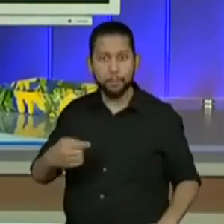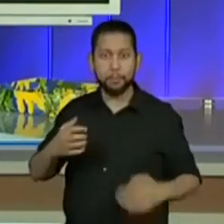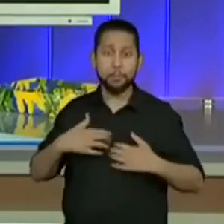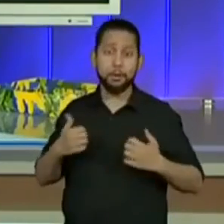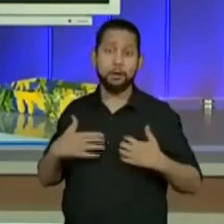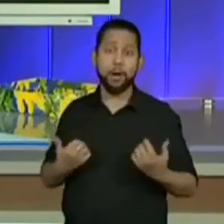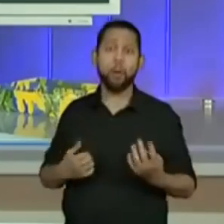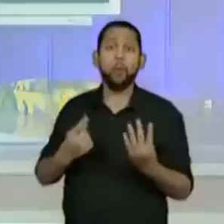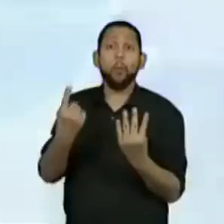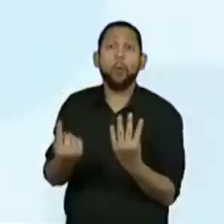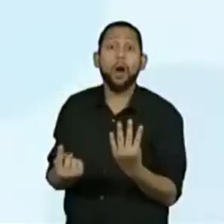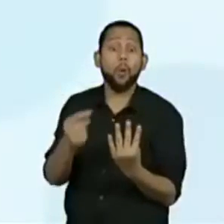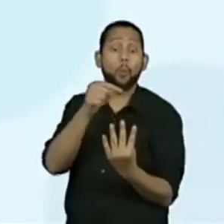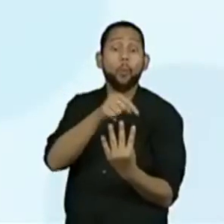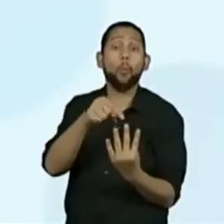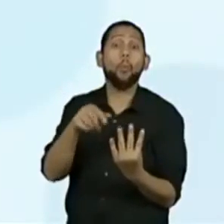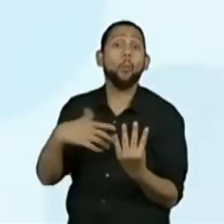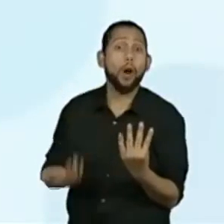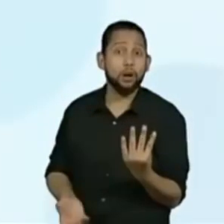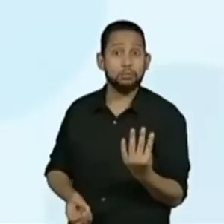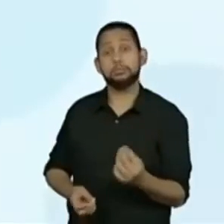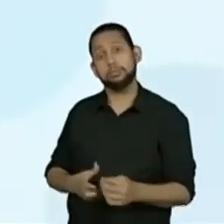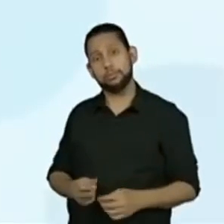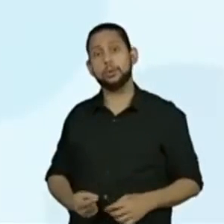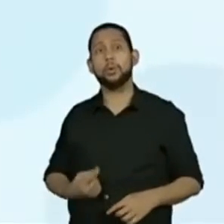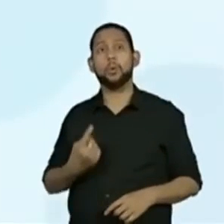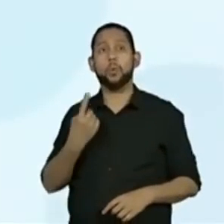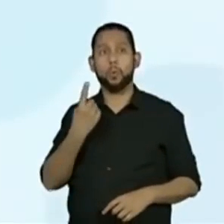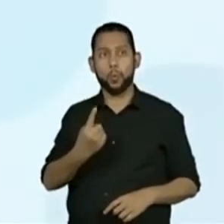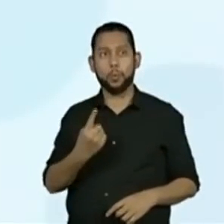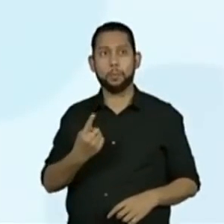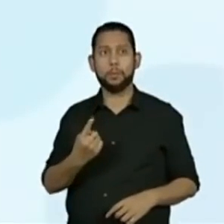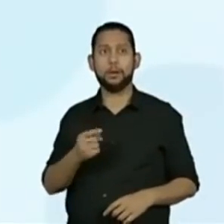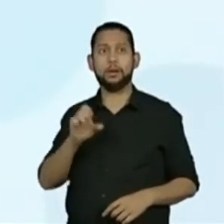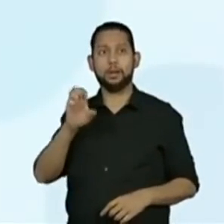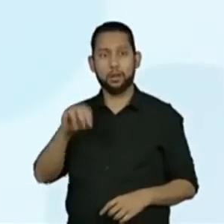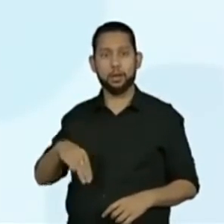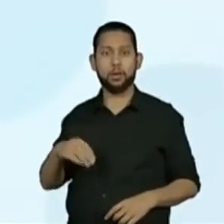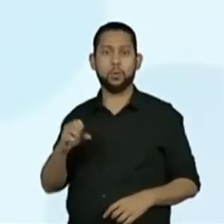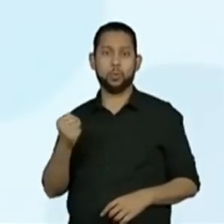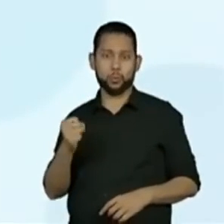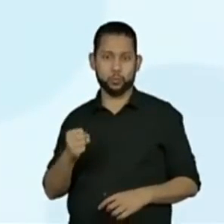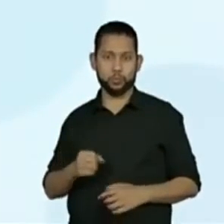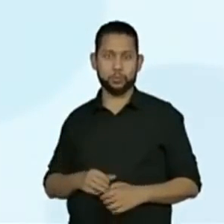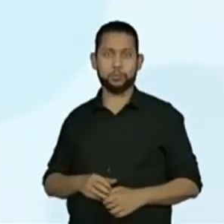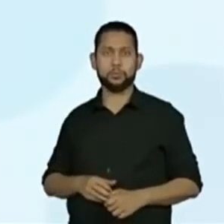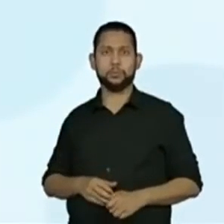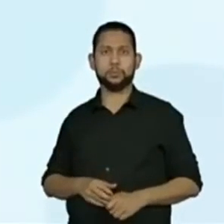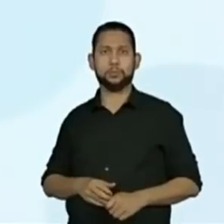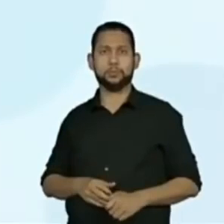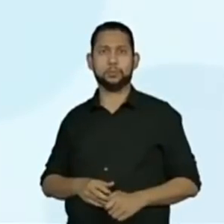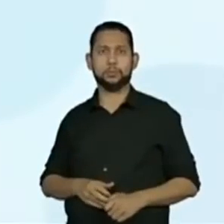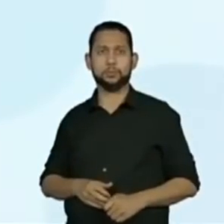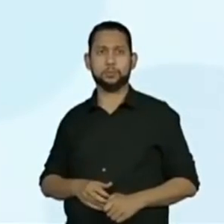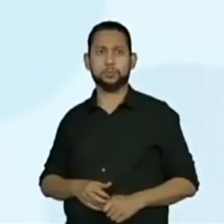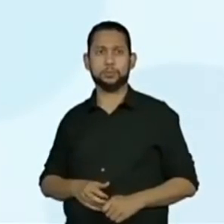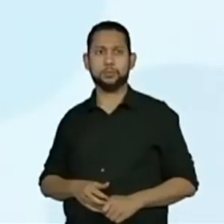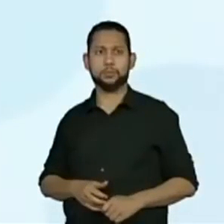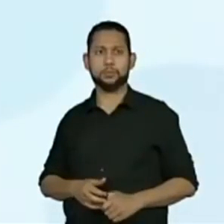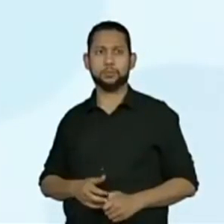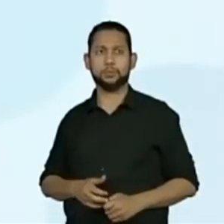aqui a resposta é, quais são as chances? Uma em oito. Certo.